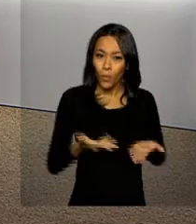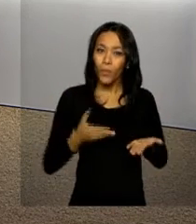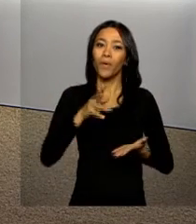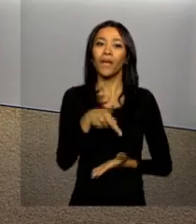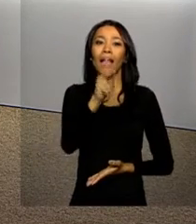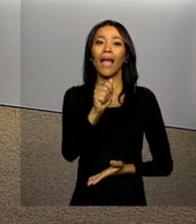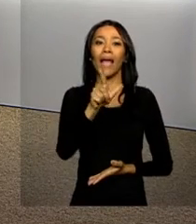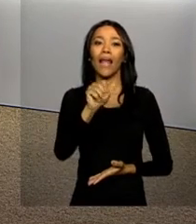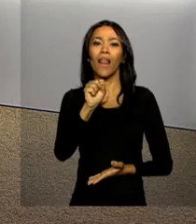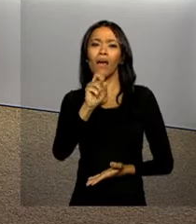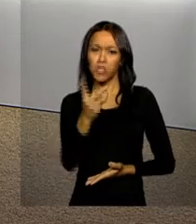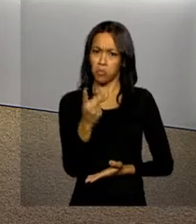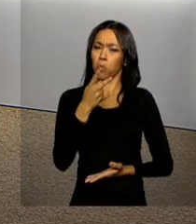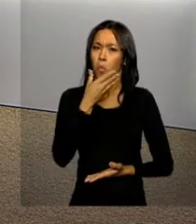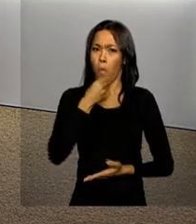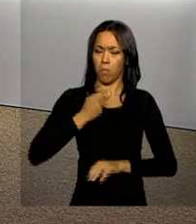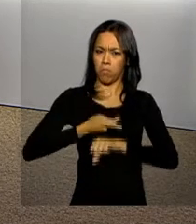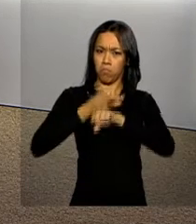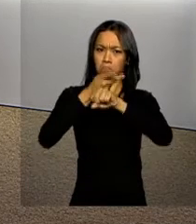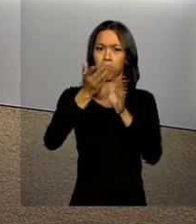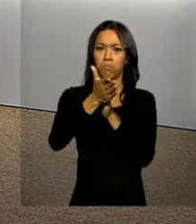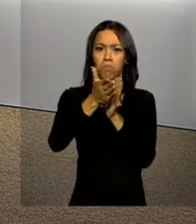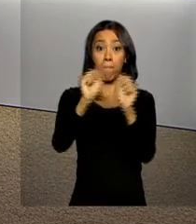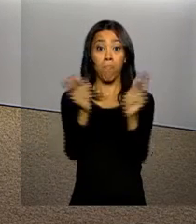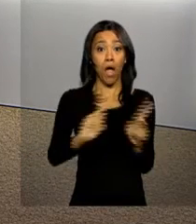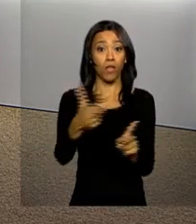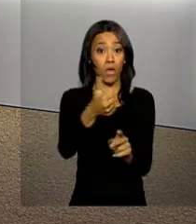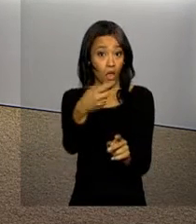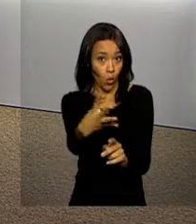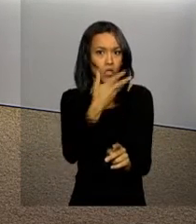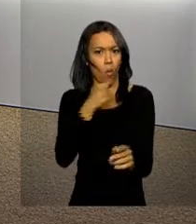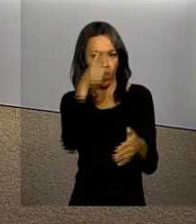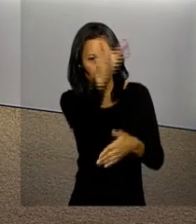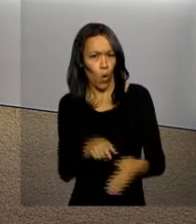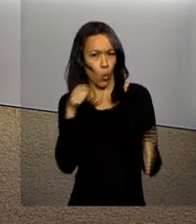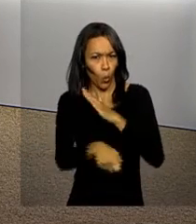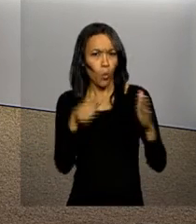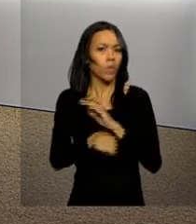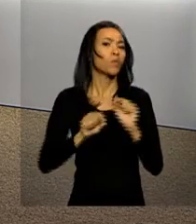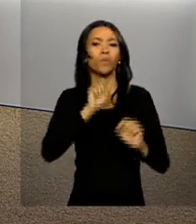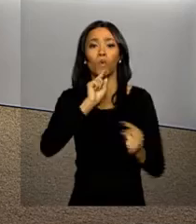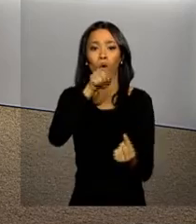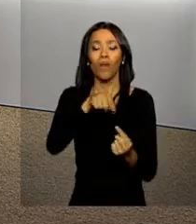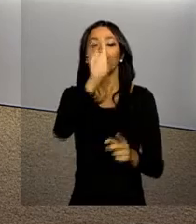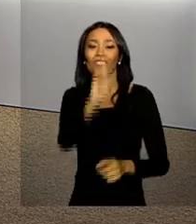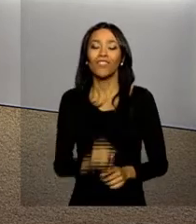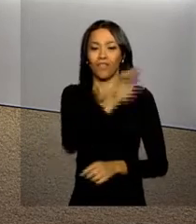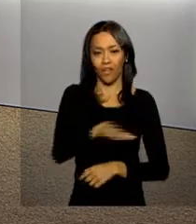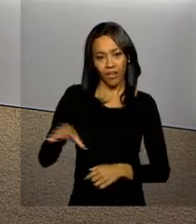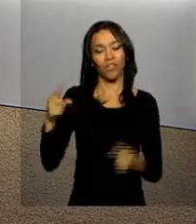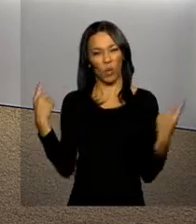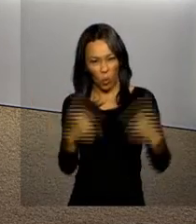Kailash Satyarthi, Prêmio Nobel da Paz de 2014. O ativista é reconhecido pela luta em prol dos direitos da criança e